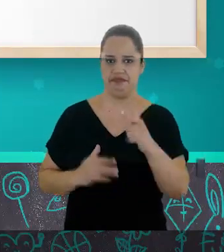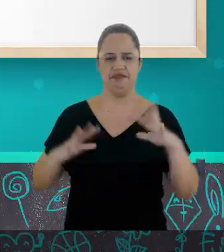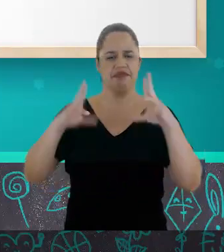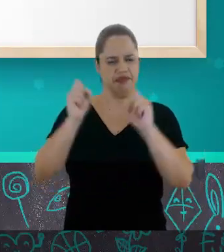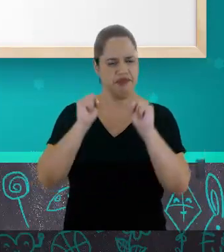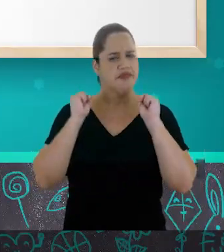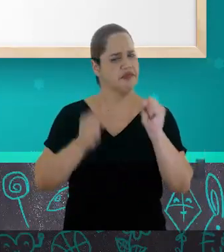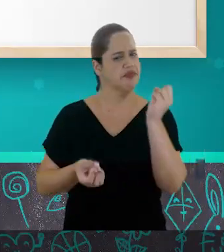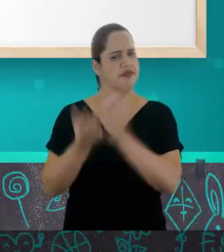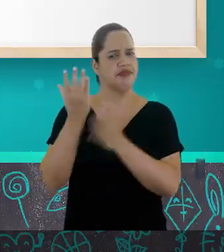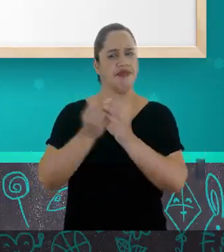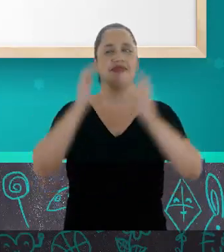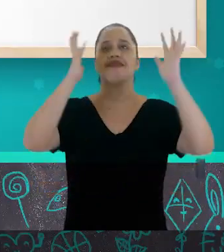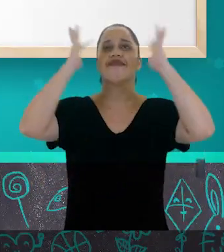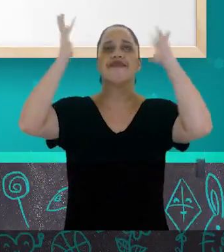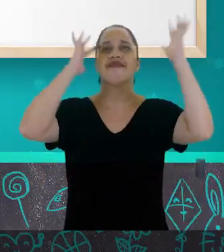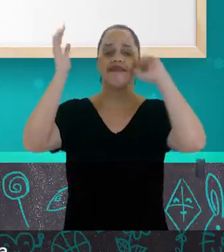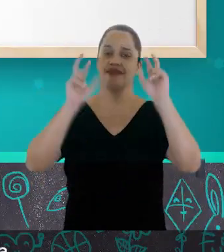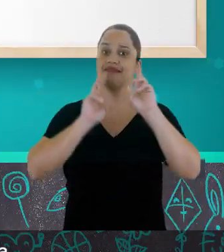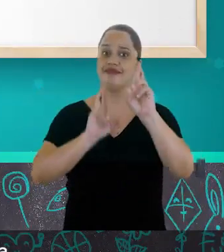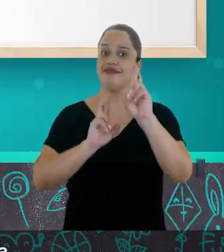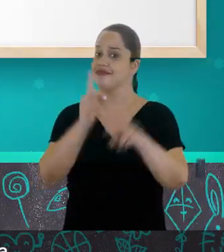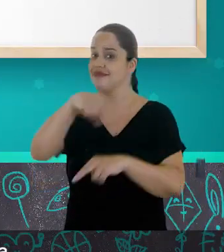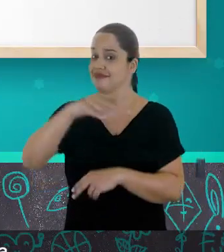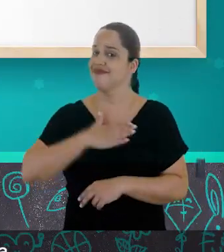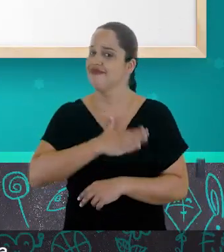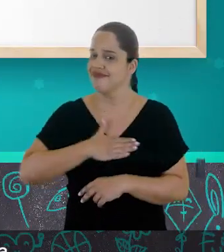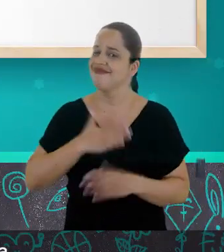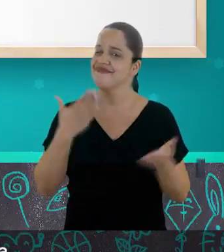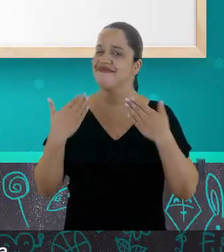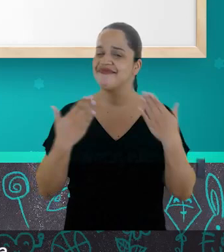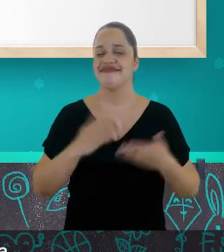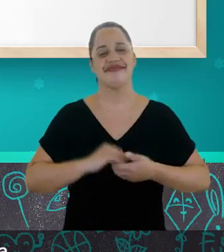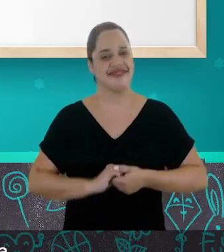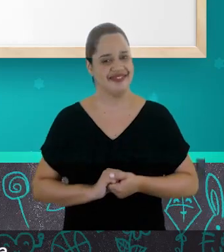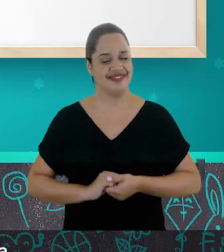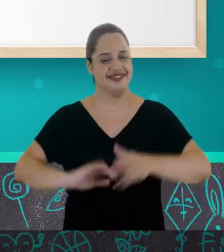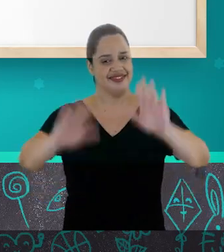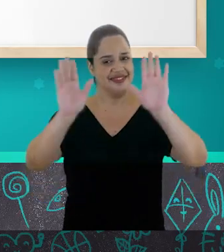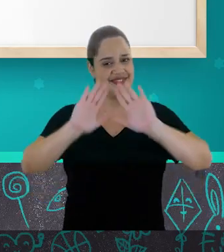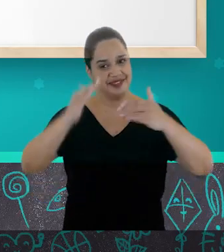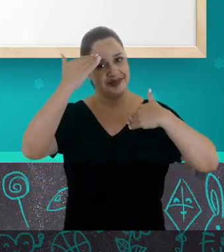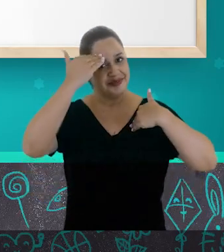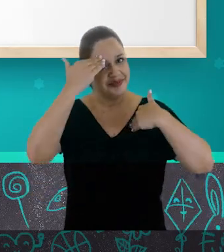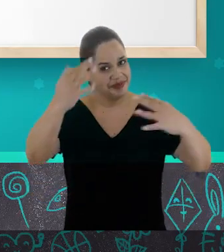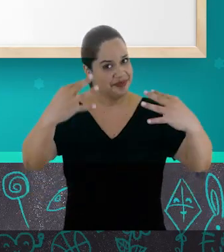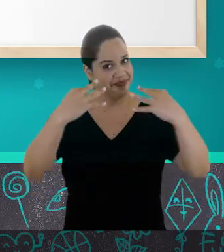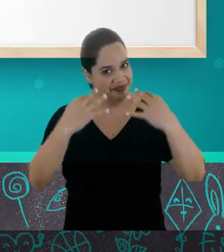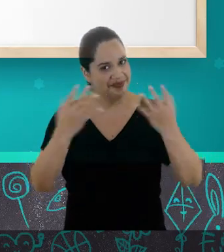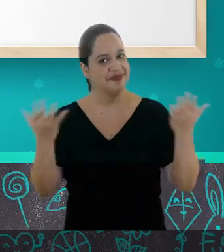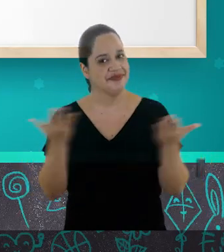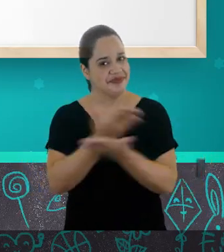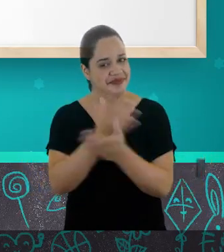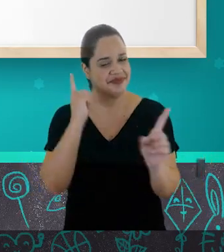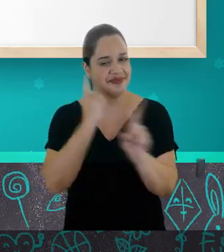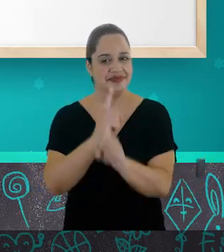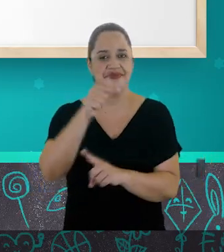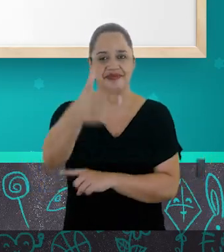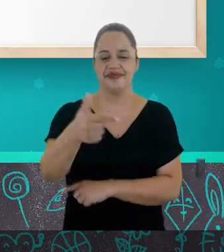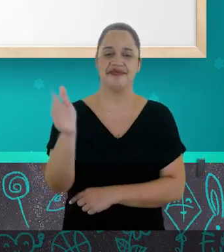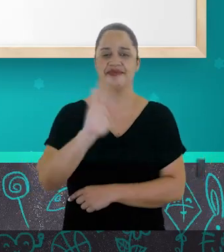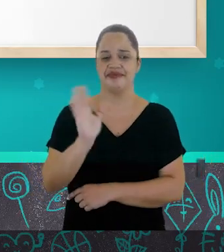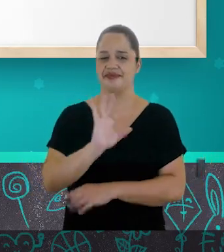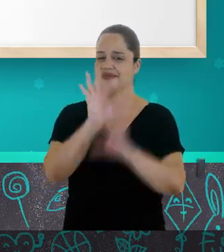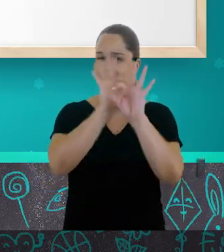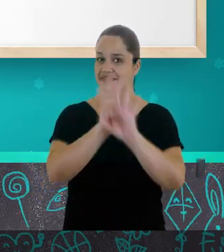pode existir em nossa imaginação. Espero que tenha gostado da nossa conversa. Obrigada pela atenção, até